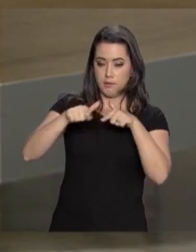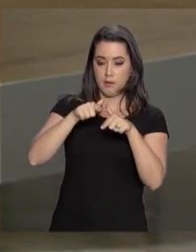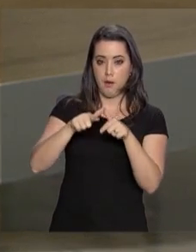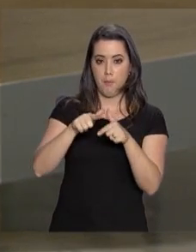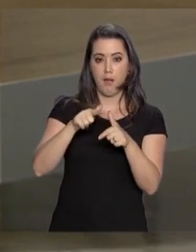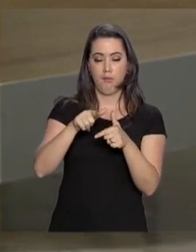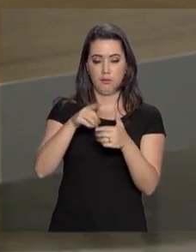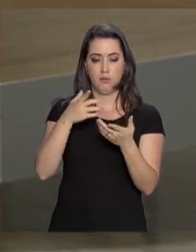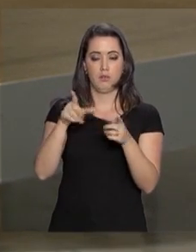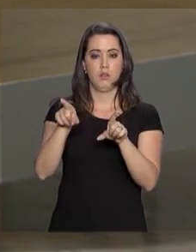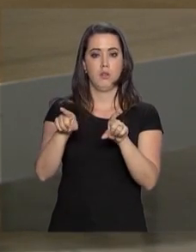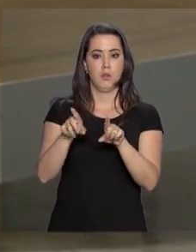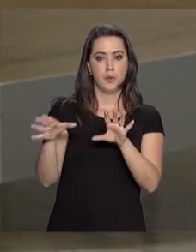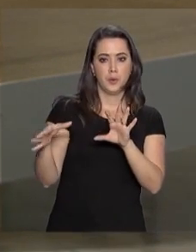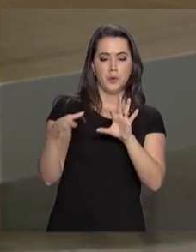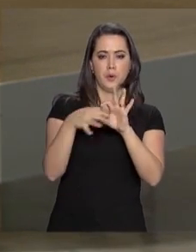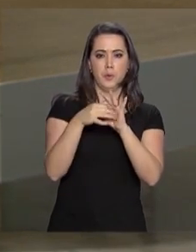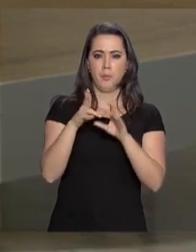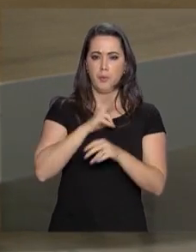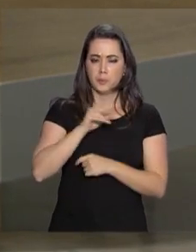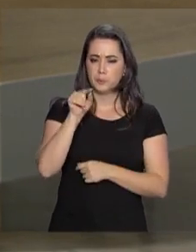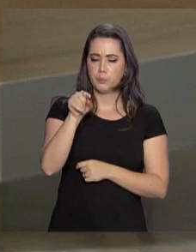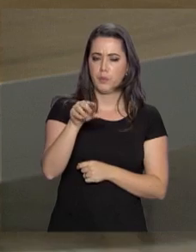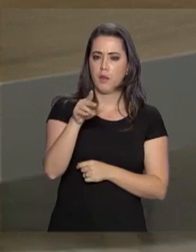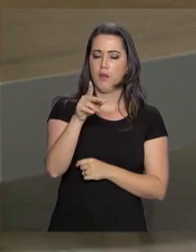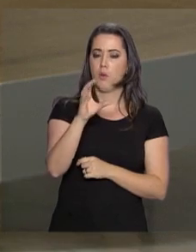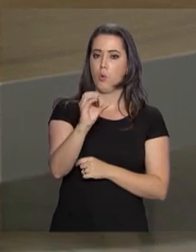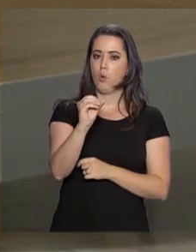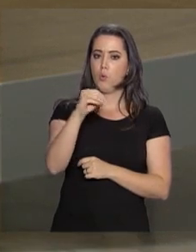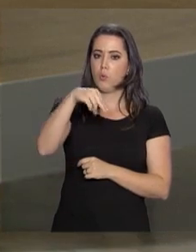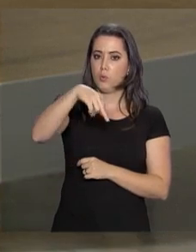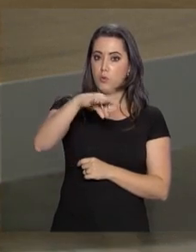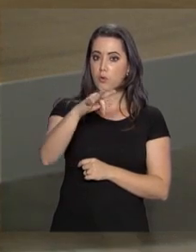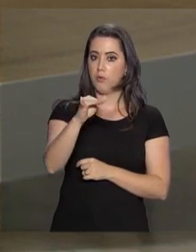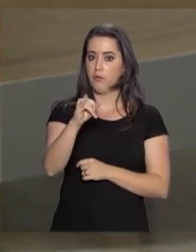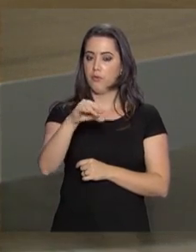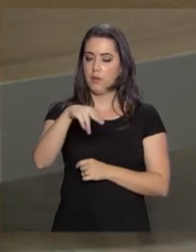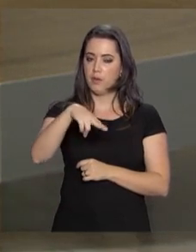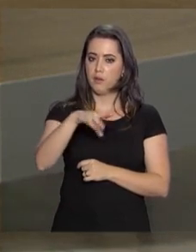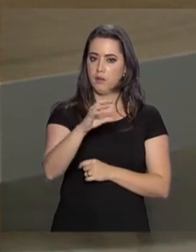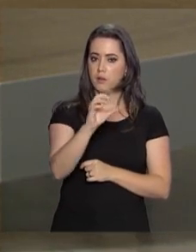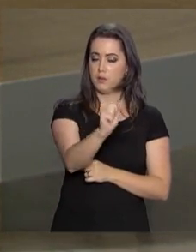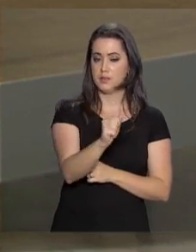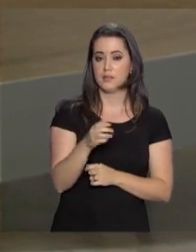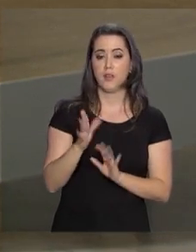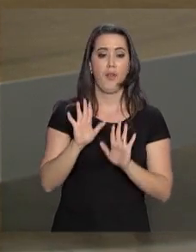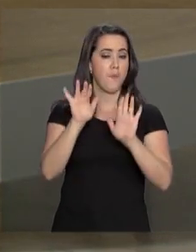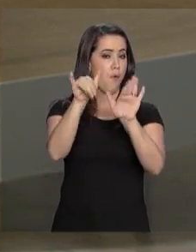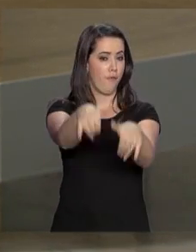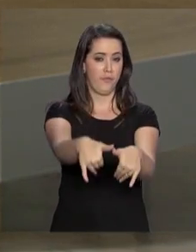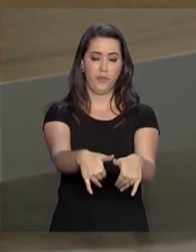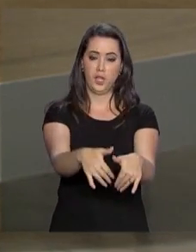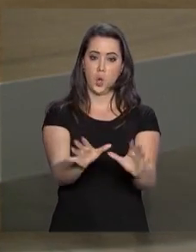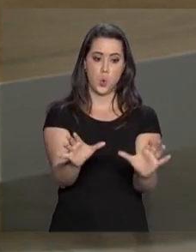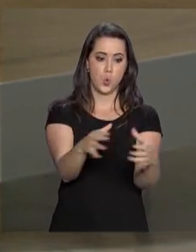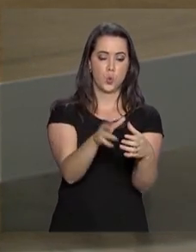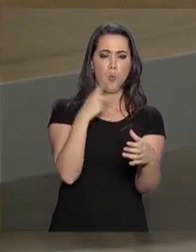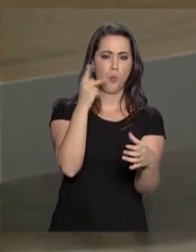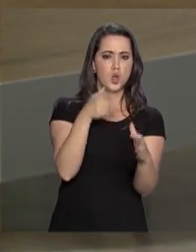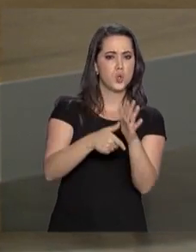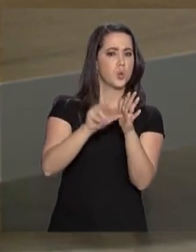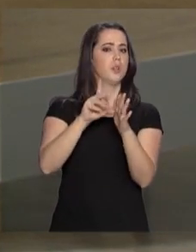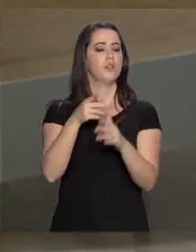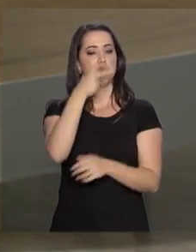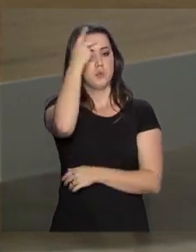Lorenzoni, ele disse que o objetivo é, por fim, ao aparelhamento de partidos anteriores e identificar